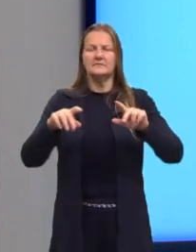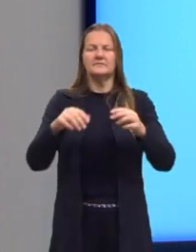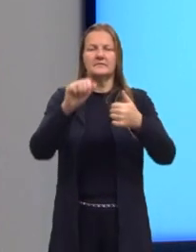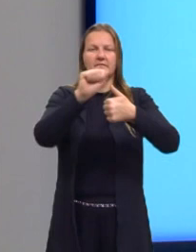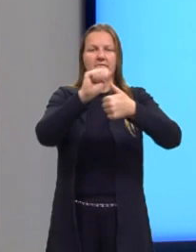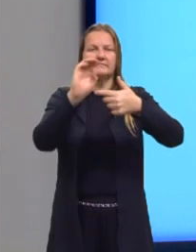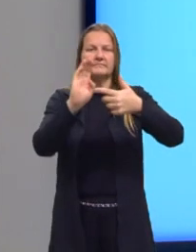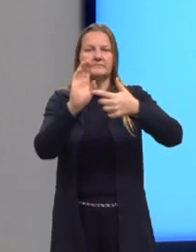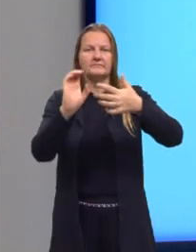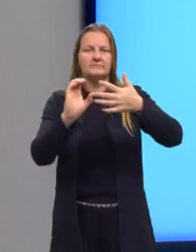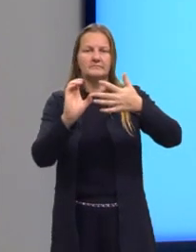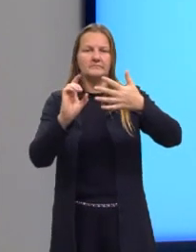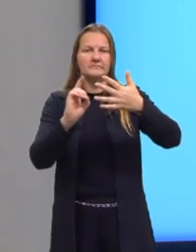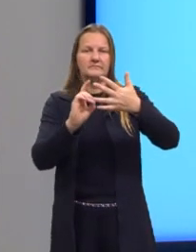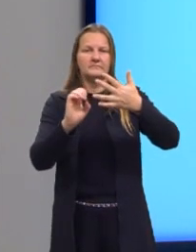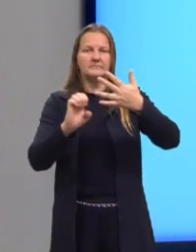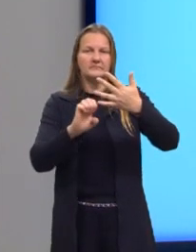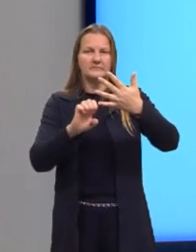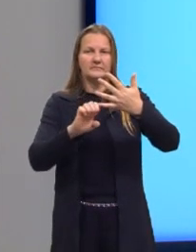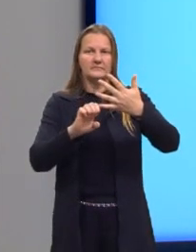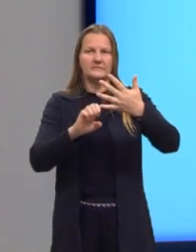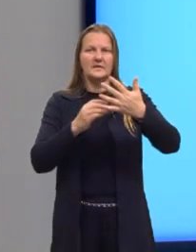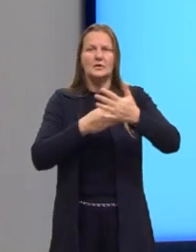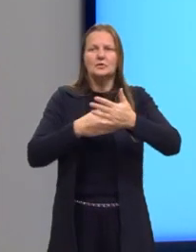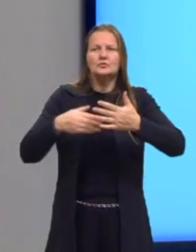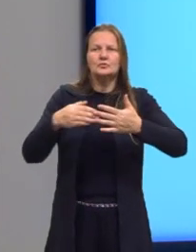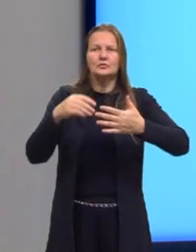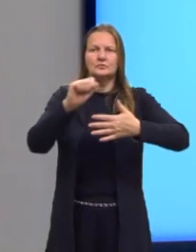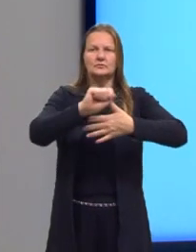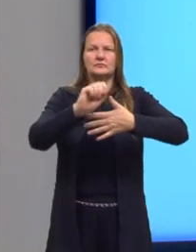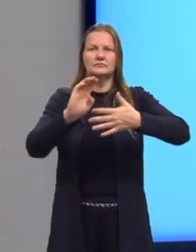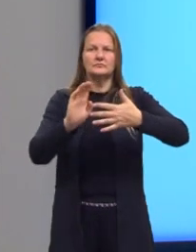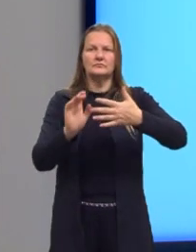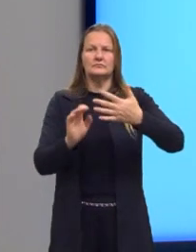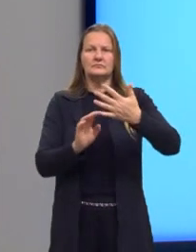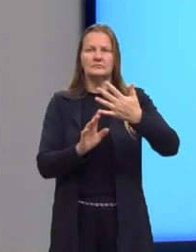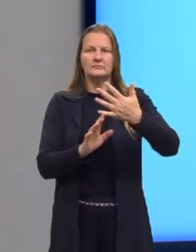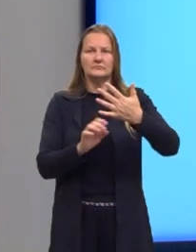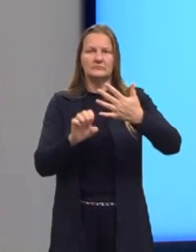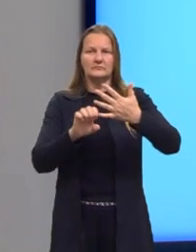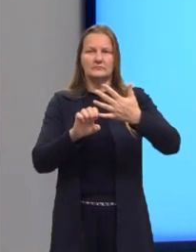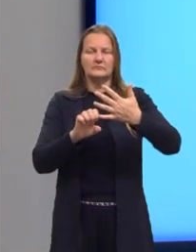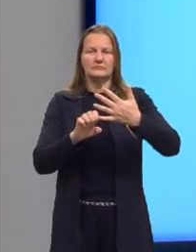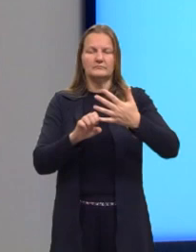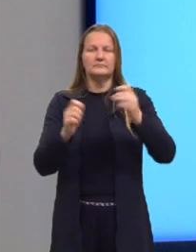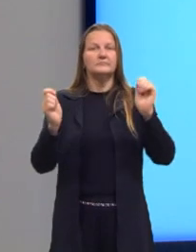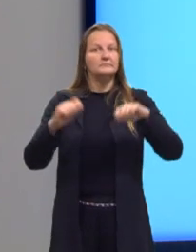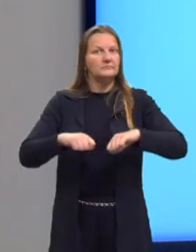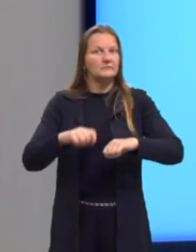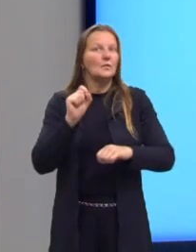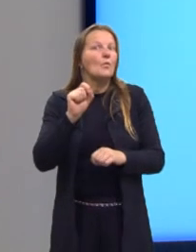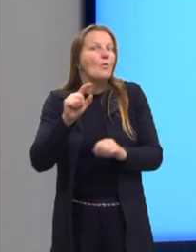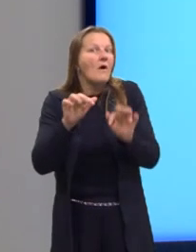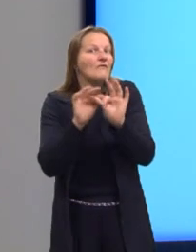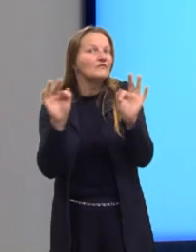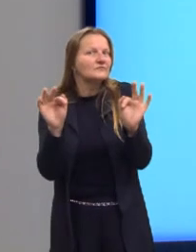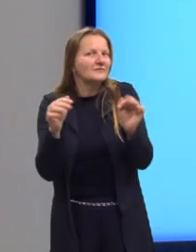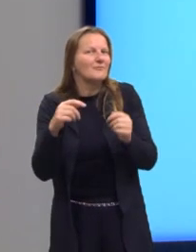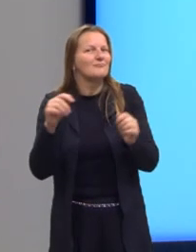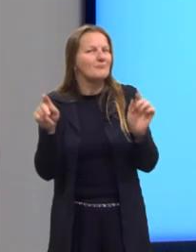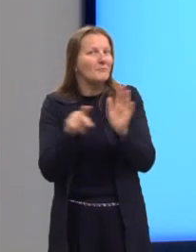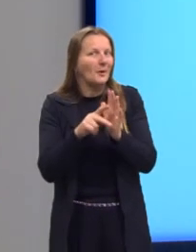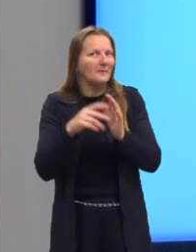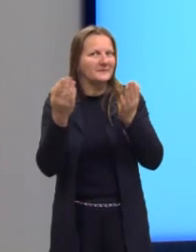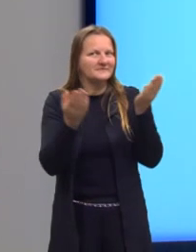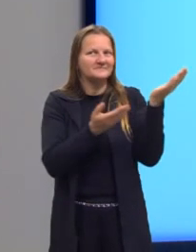alternativas, todas as alternativas, apresentando, então, a possível função para essa situação